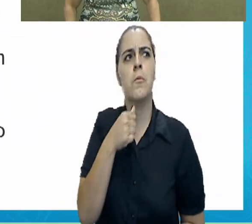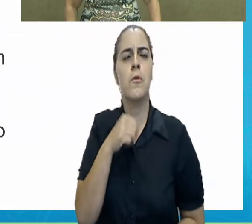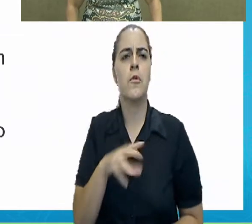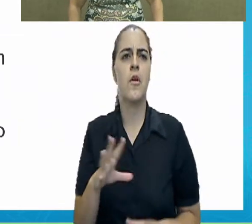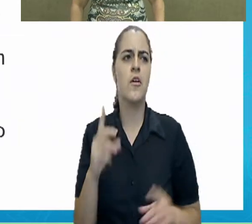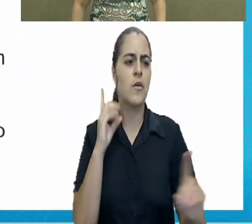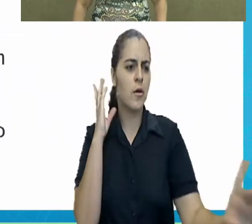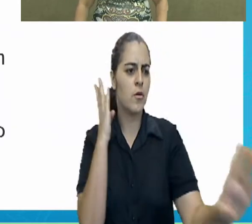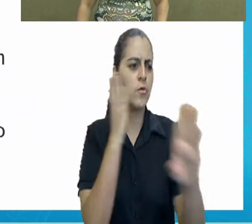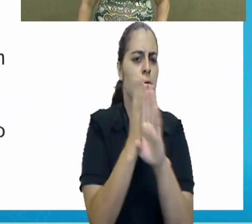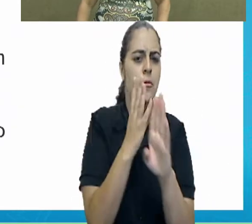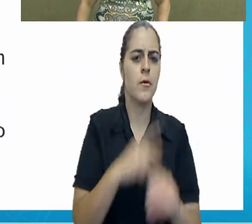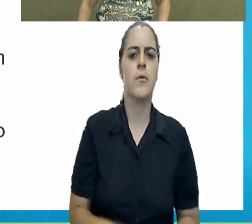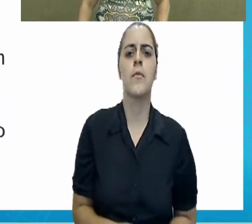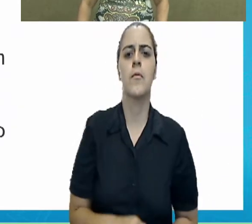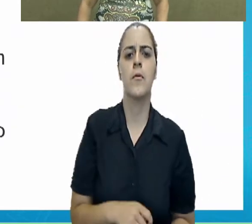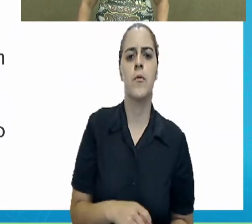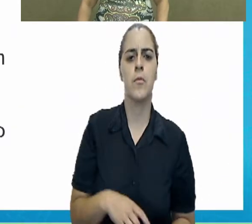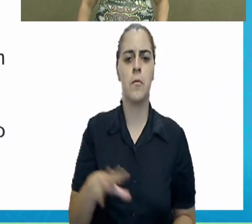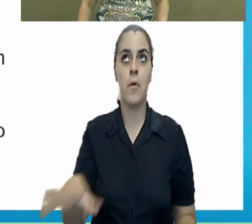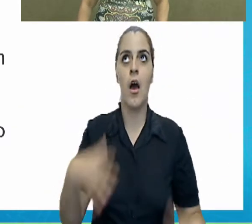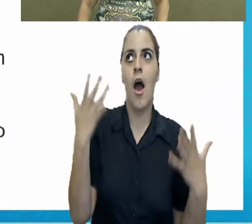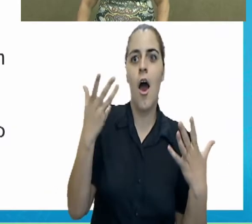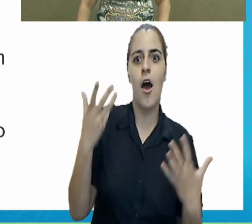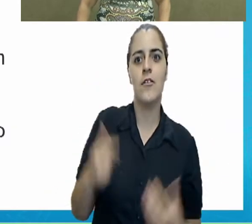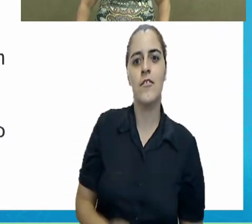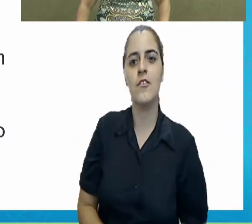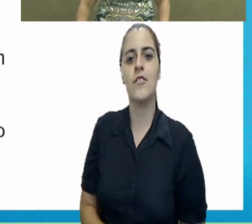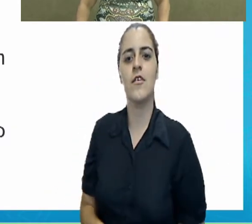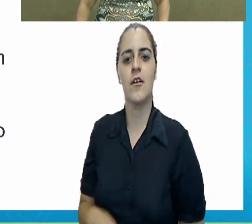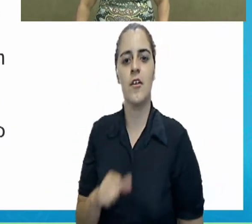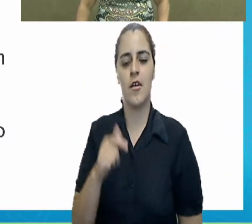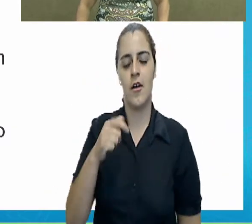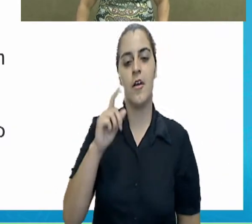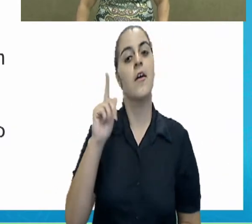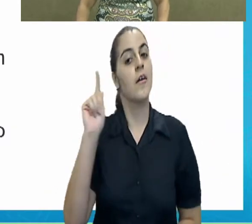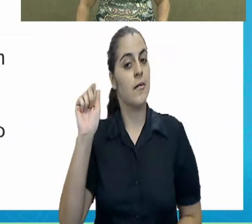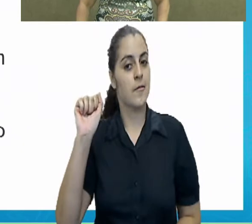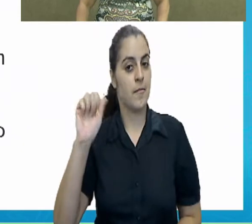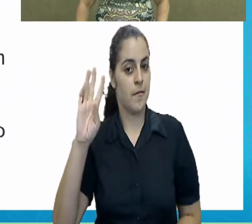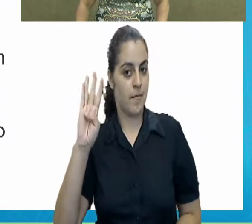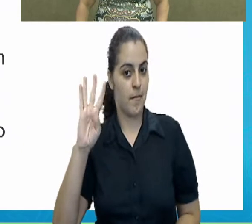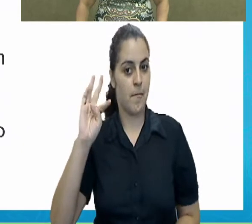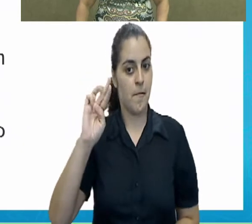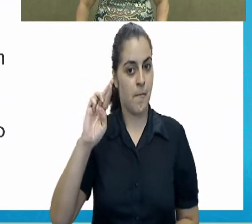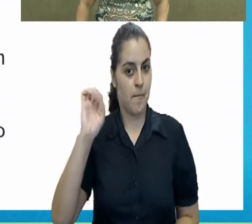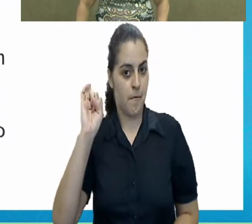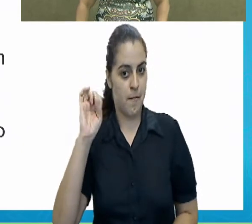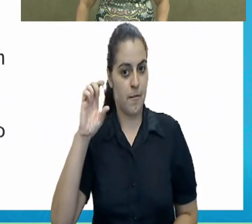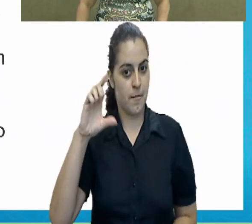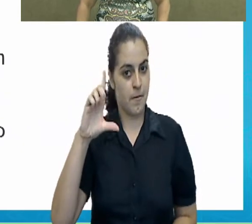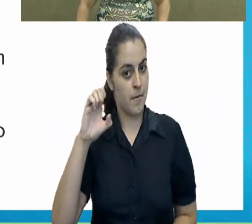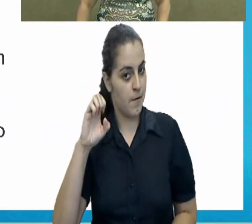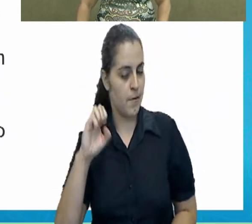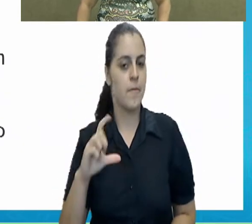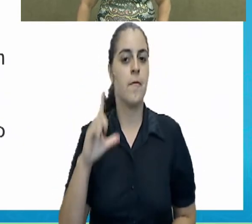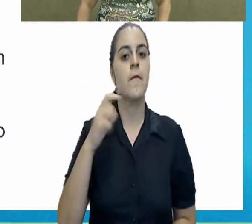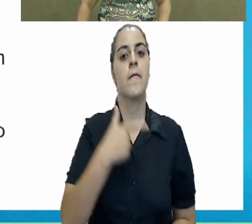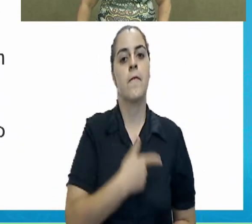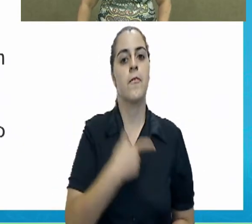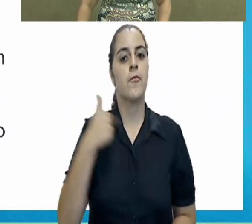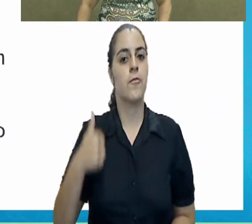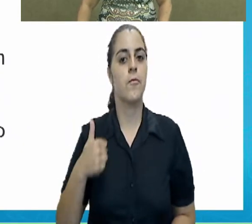descobrir uma supernova. Gabriel Toscano, 21 de janeiro de